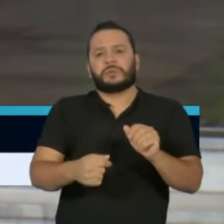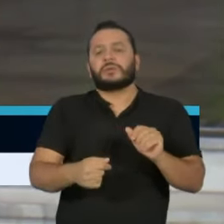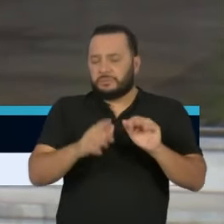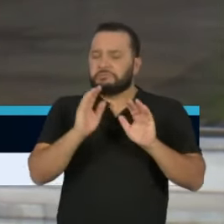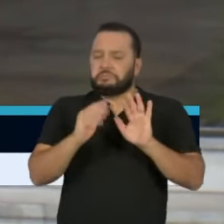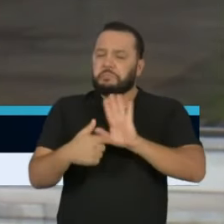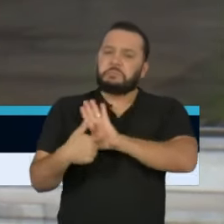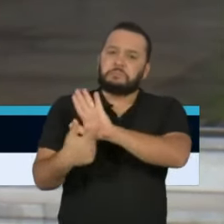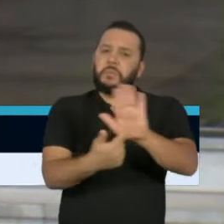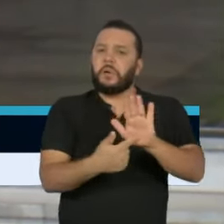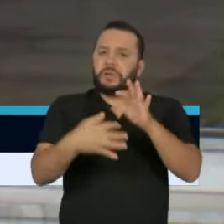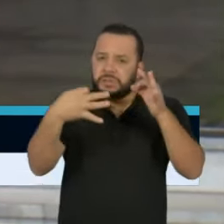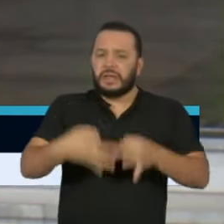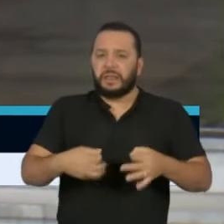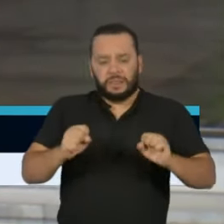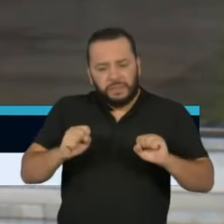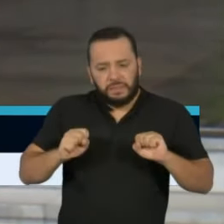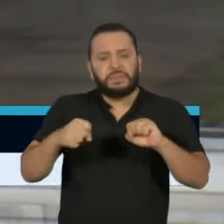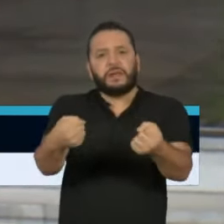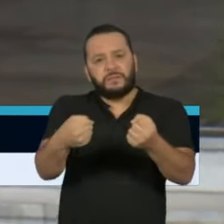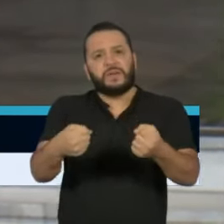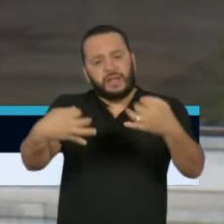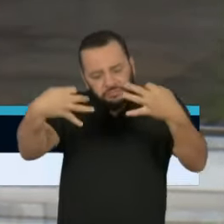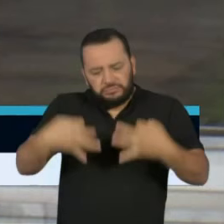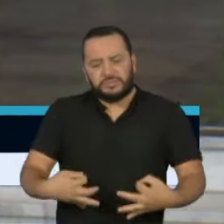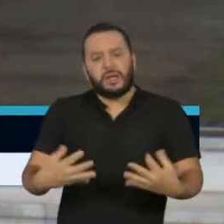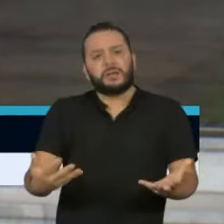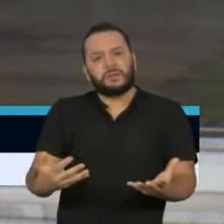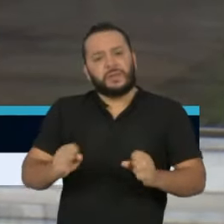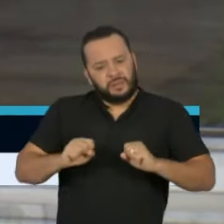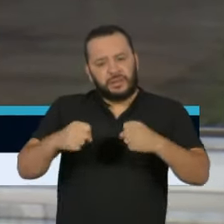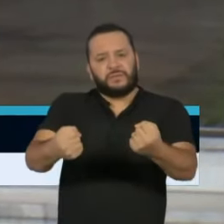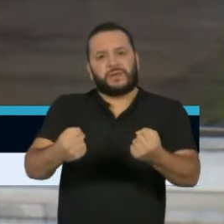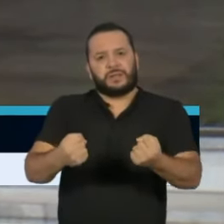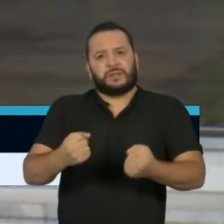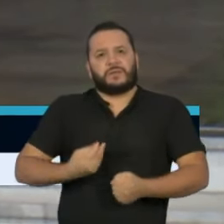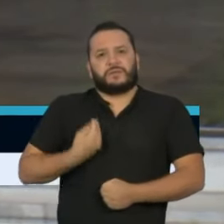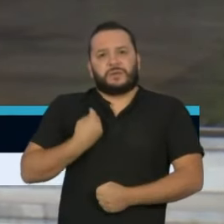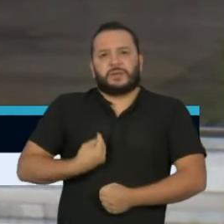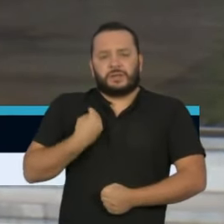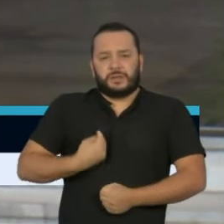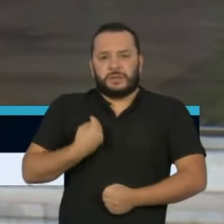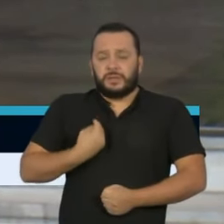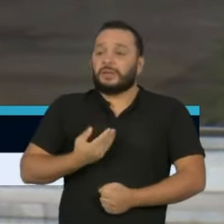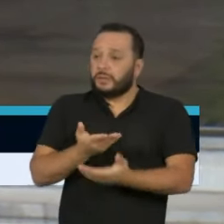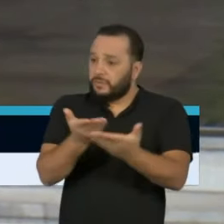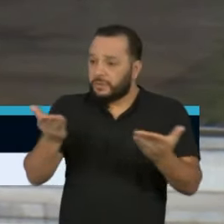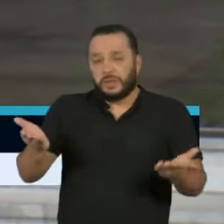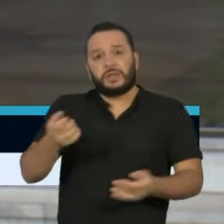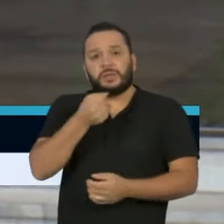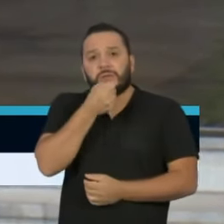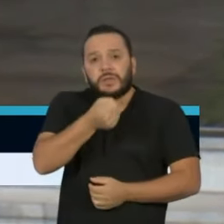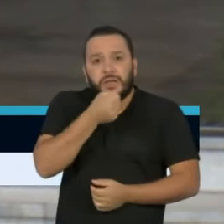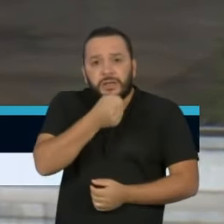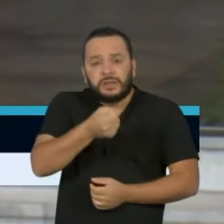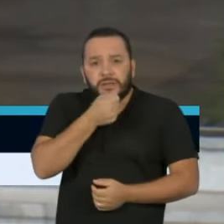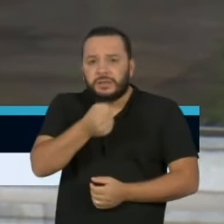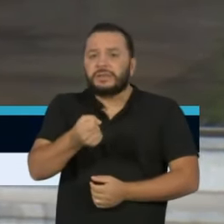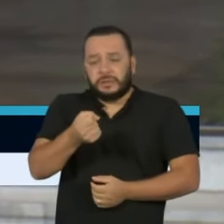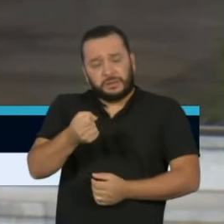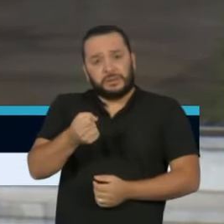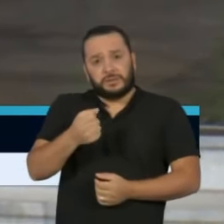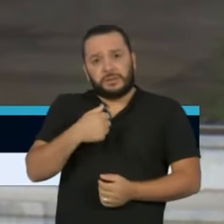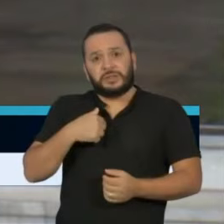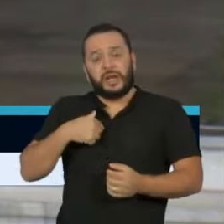de defesa do que é correto e defesa da vida. Então, aos jornalistas que se expõem, inclusive,